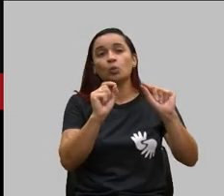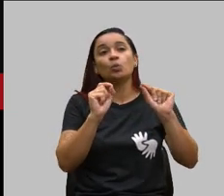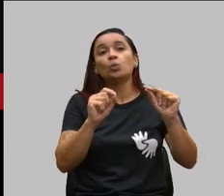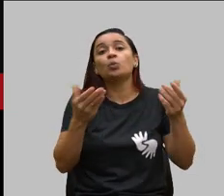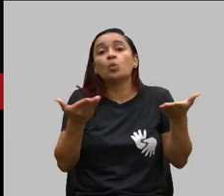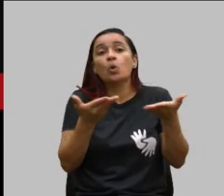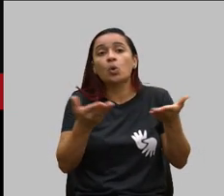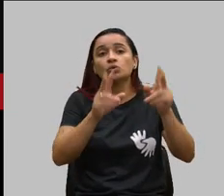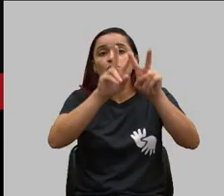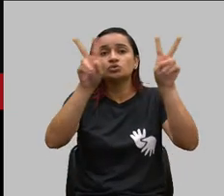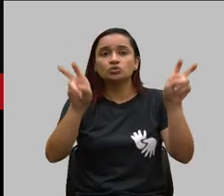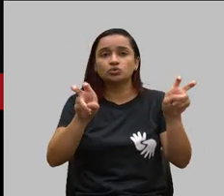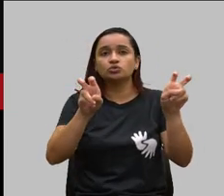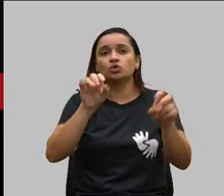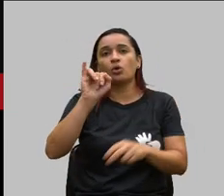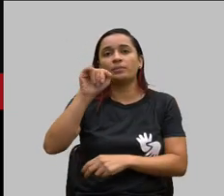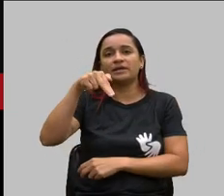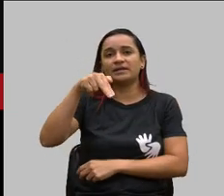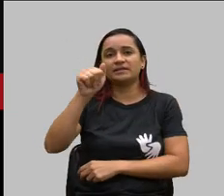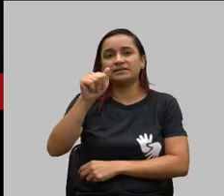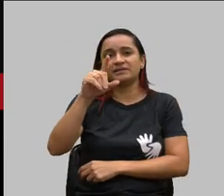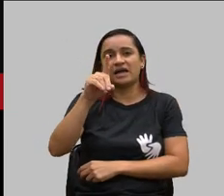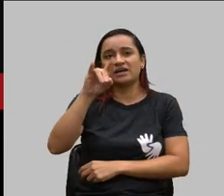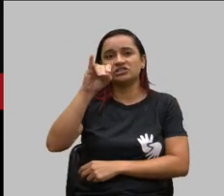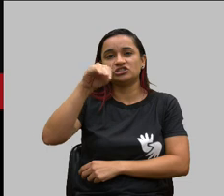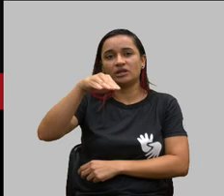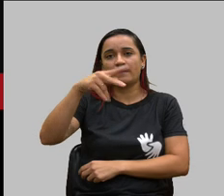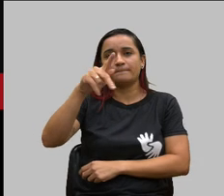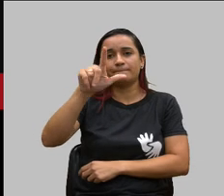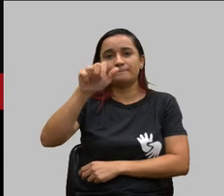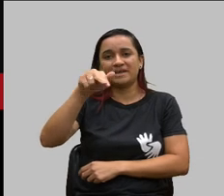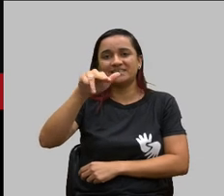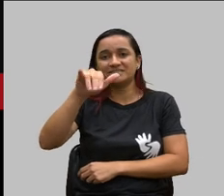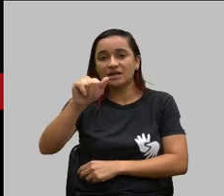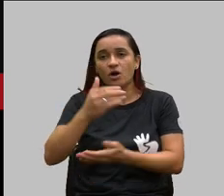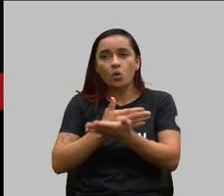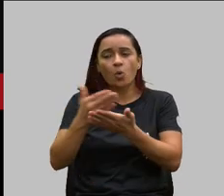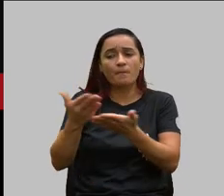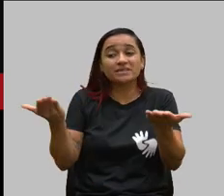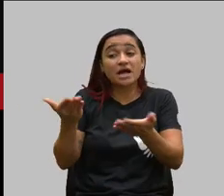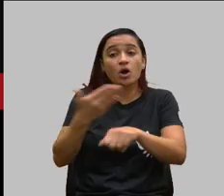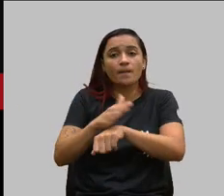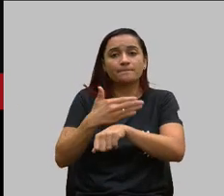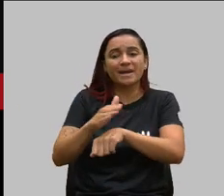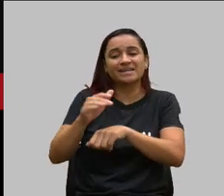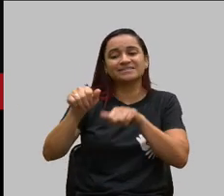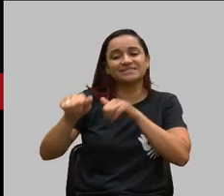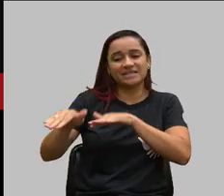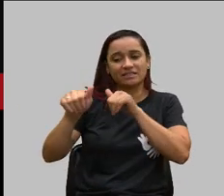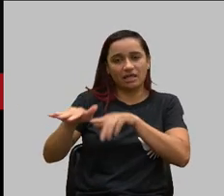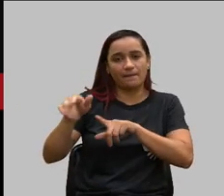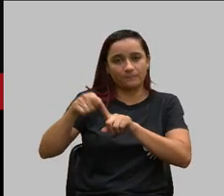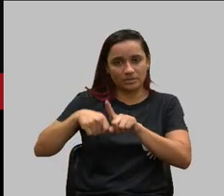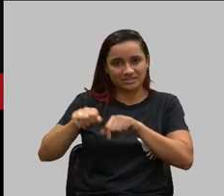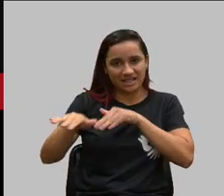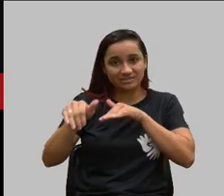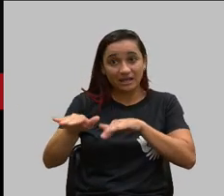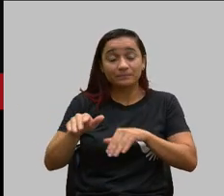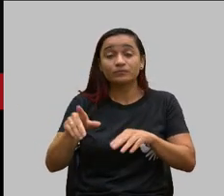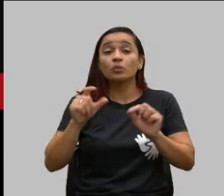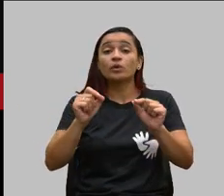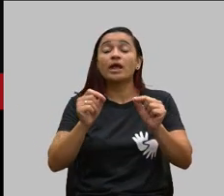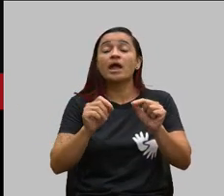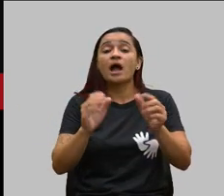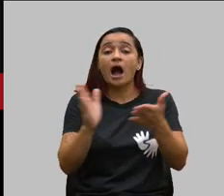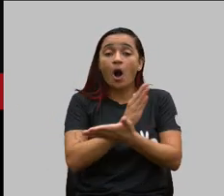inadimplência que vai entrar em vigor esse setembro inclusive estende alguns benefícios da